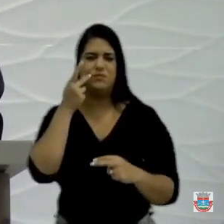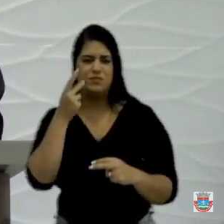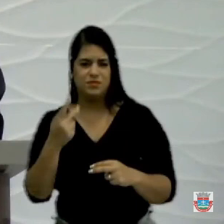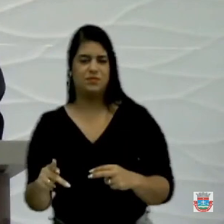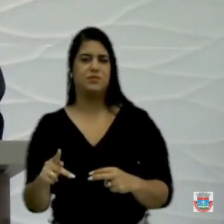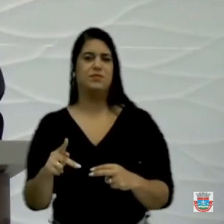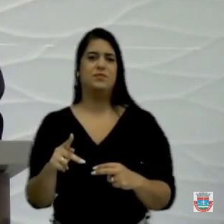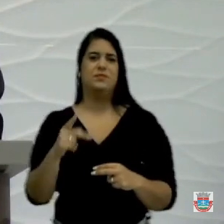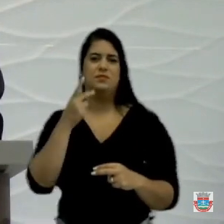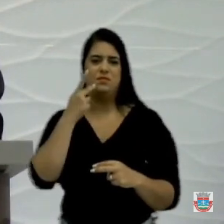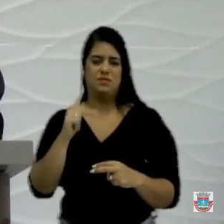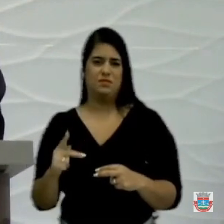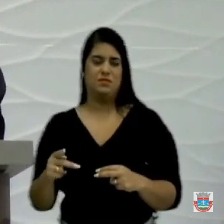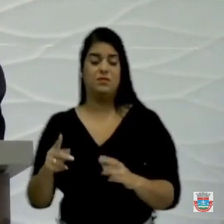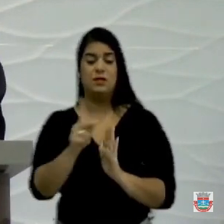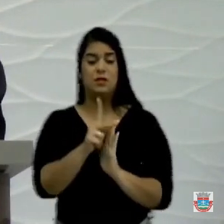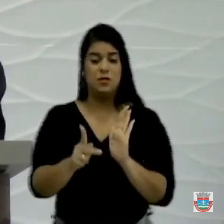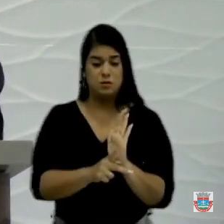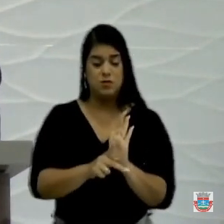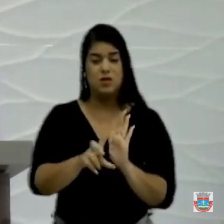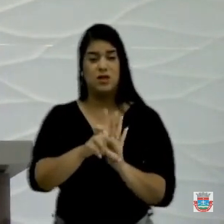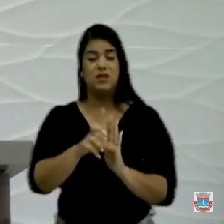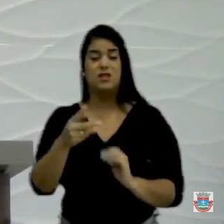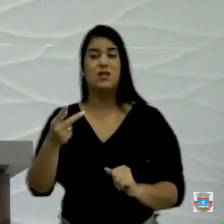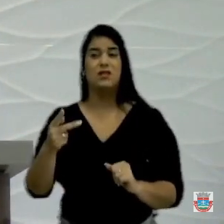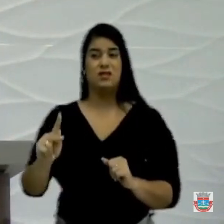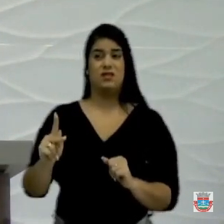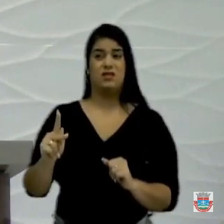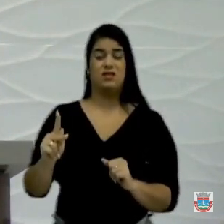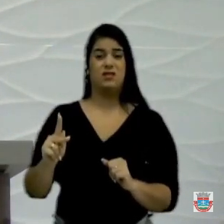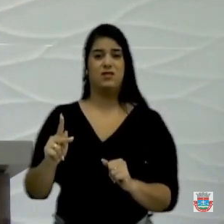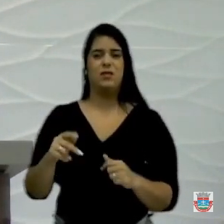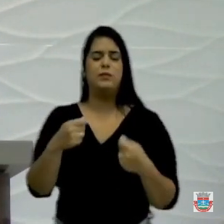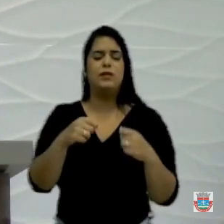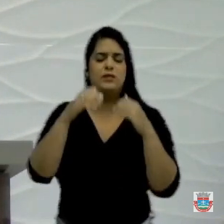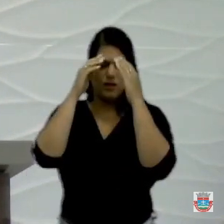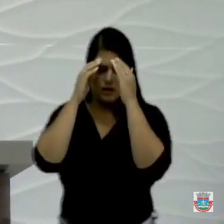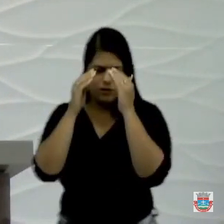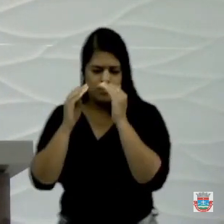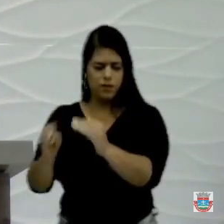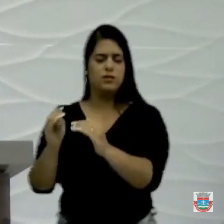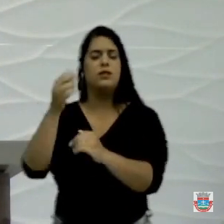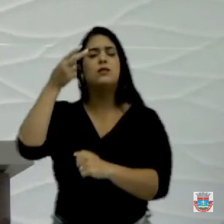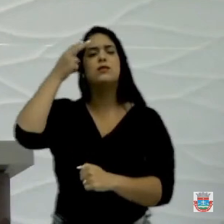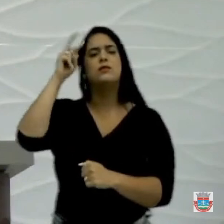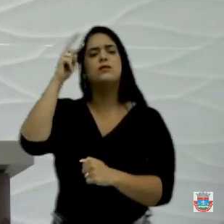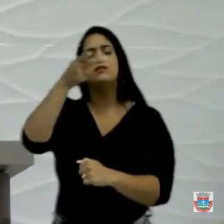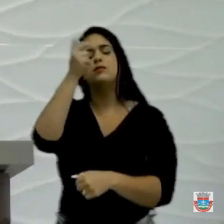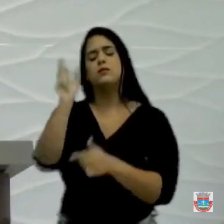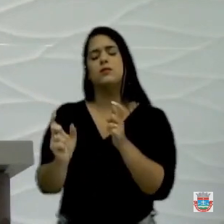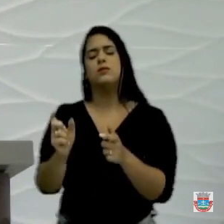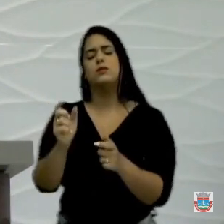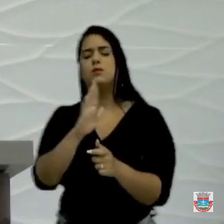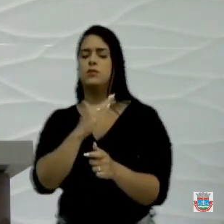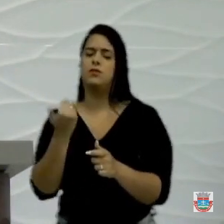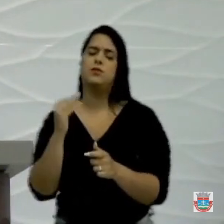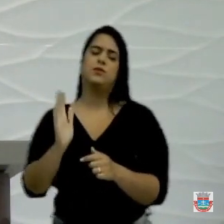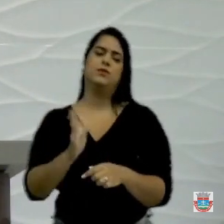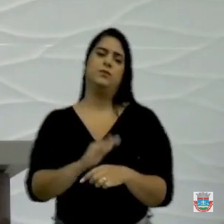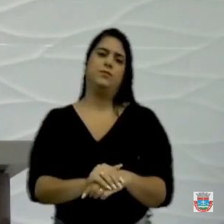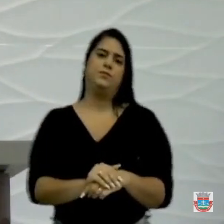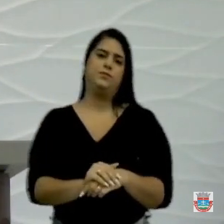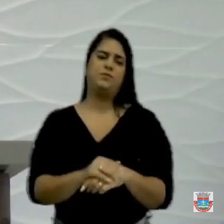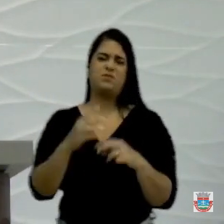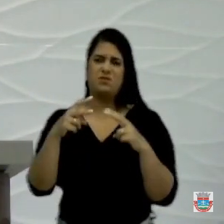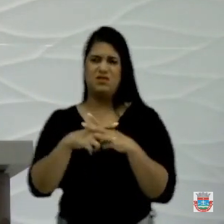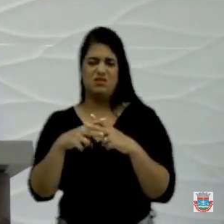é dele, eu posso falar o nome. Eu vou abrir mão, porque eu tenho que respeitar a memória de quem não está aqui mais entre nós. Eu não sou de